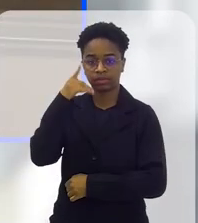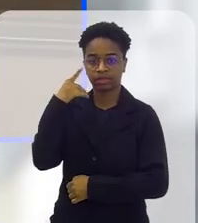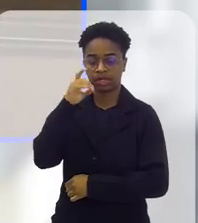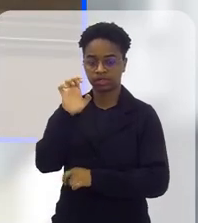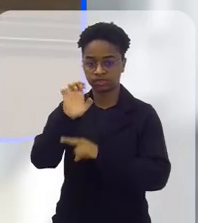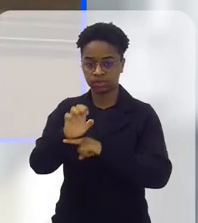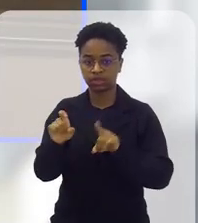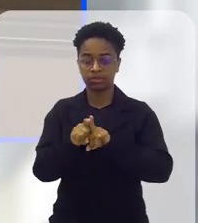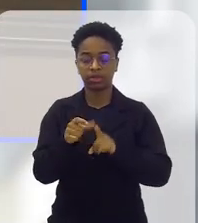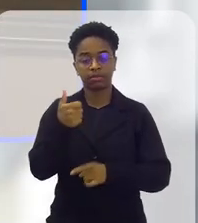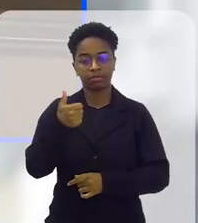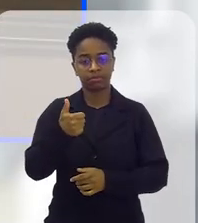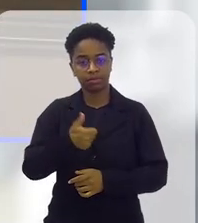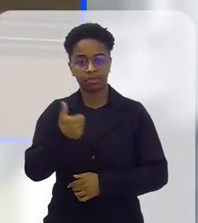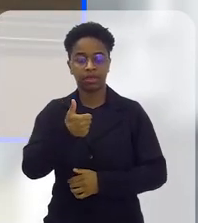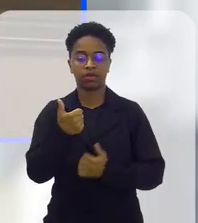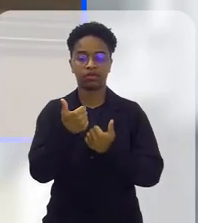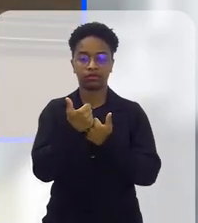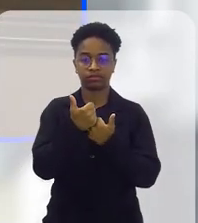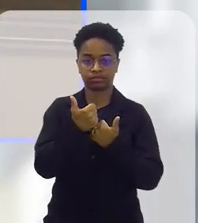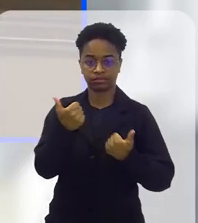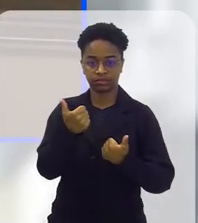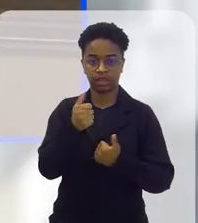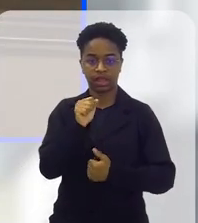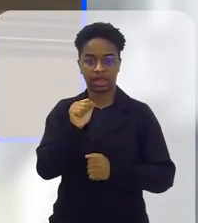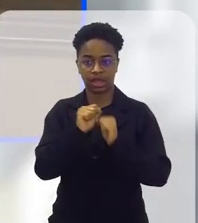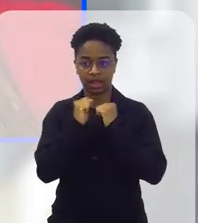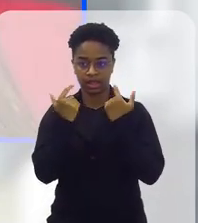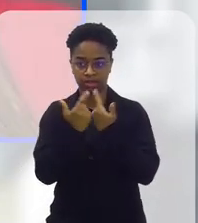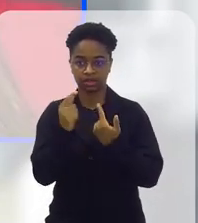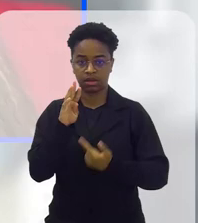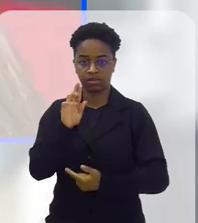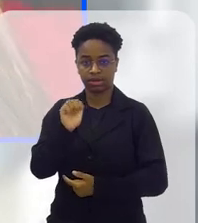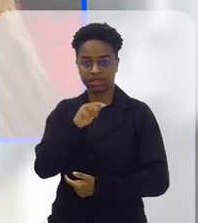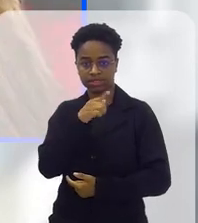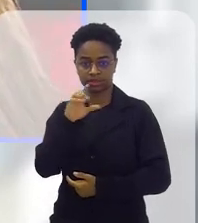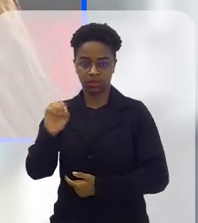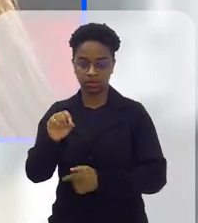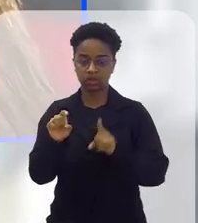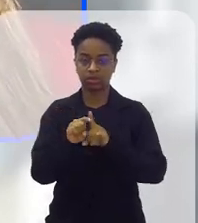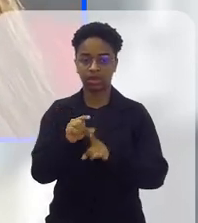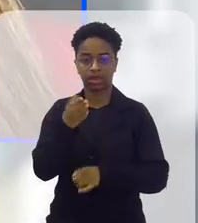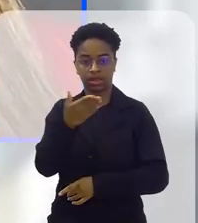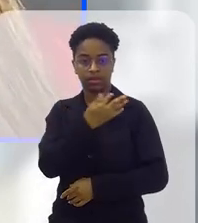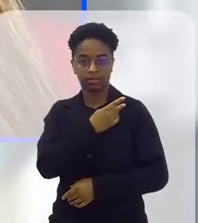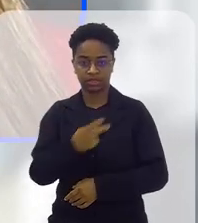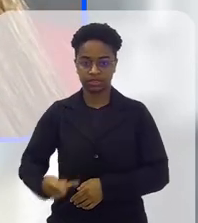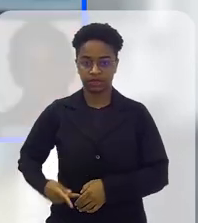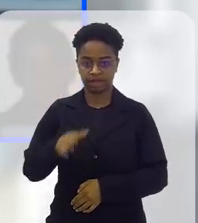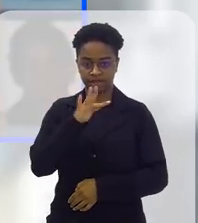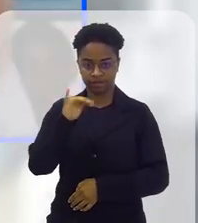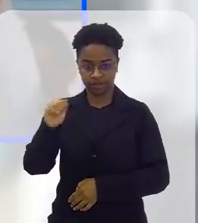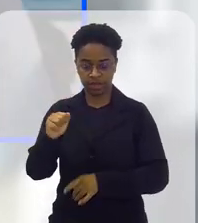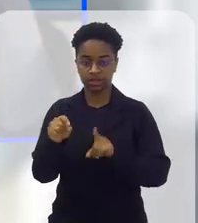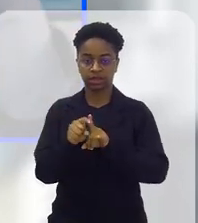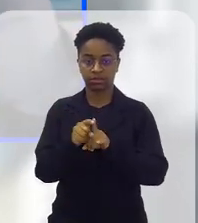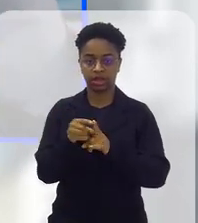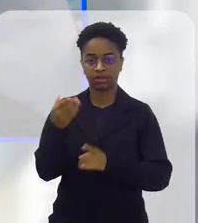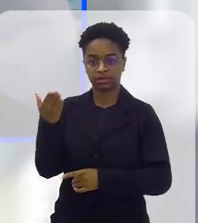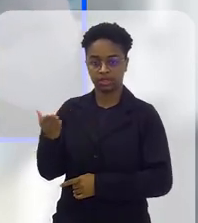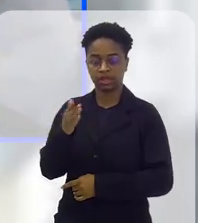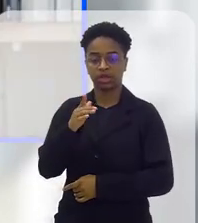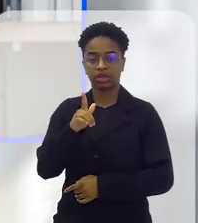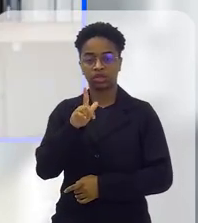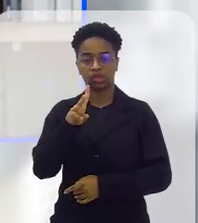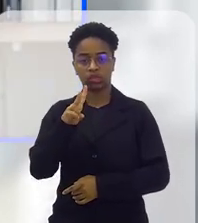estadual e primeiro vice-presidente da Alerje, Brasão, a presidente da FIA, Fernanda Lessa, e o senhor Luiz Henrique